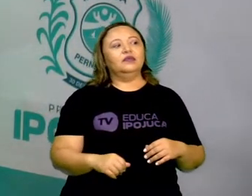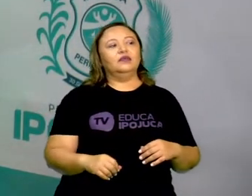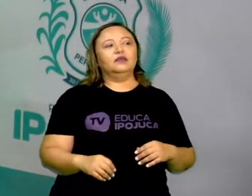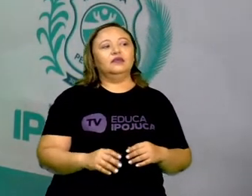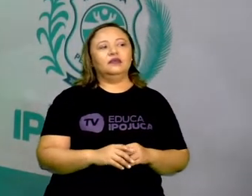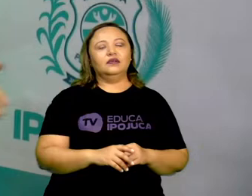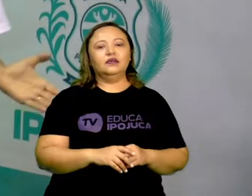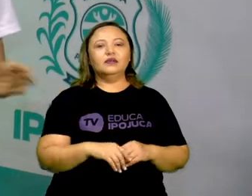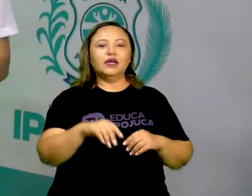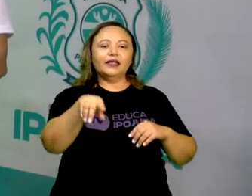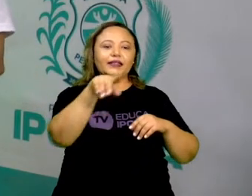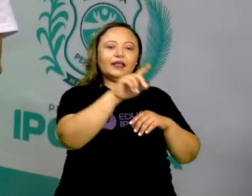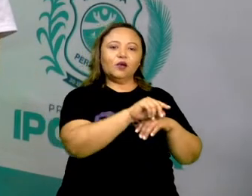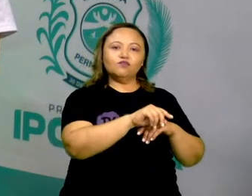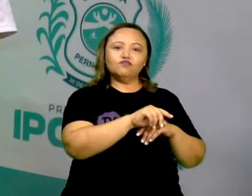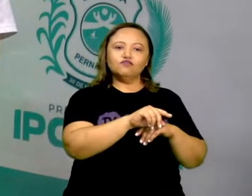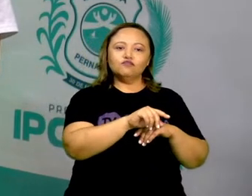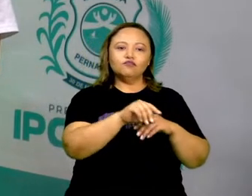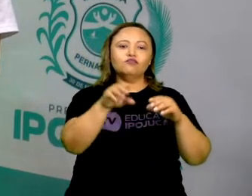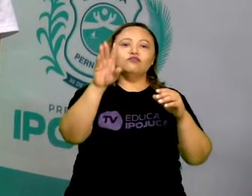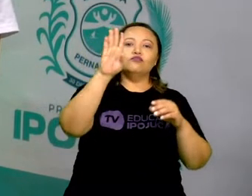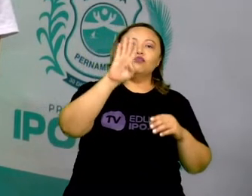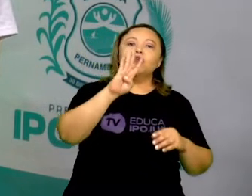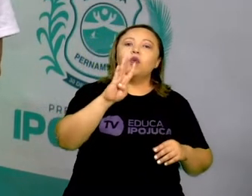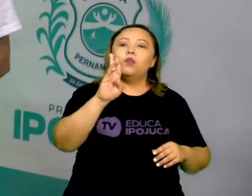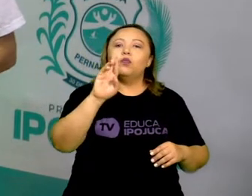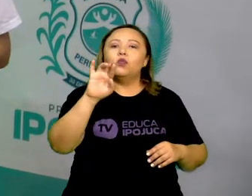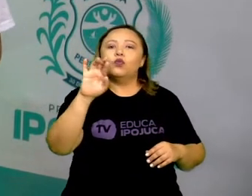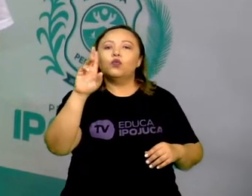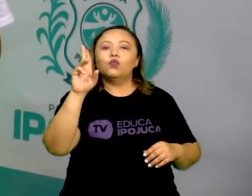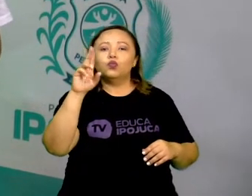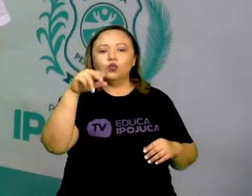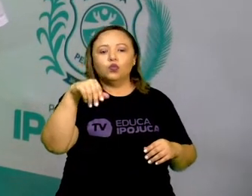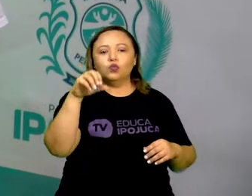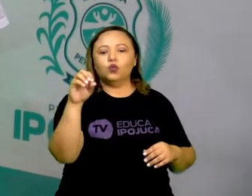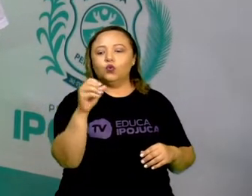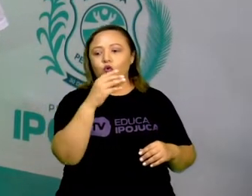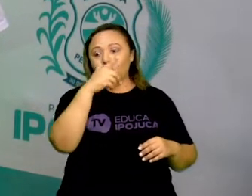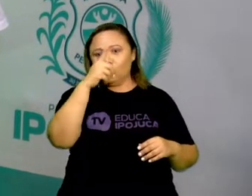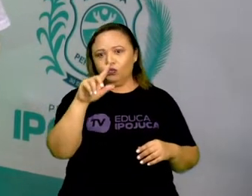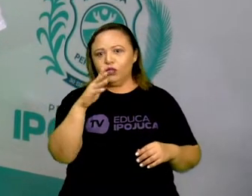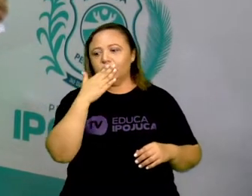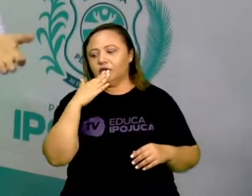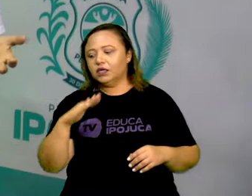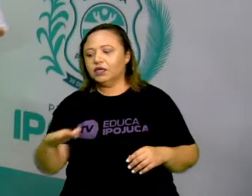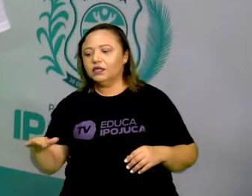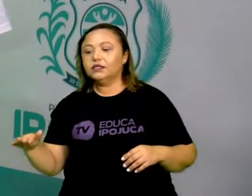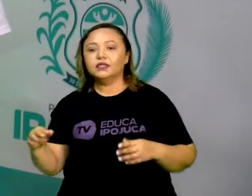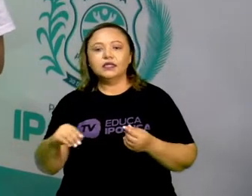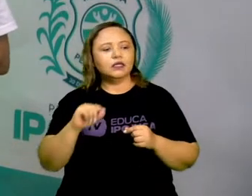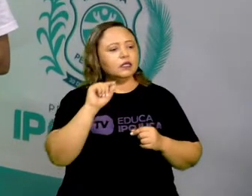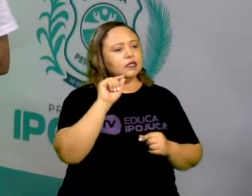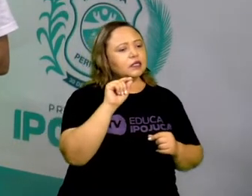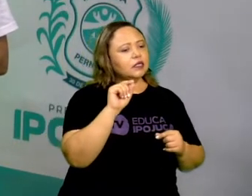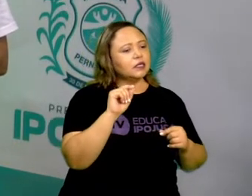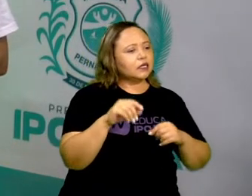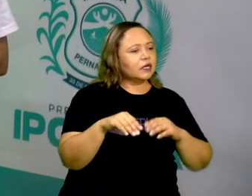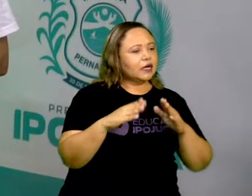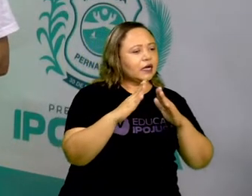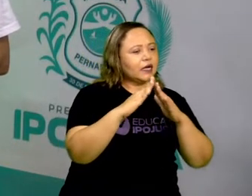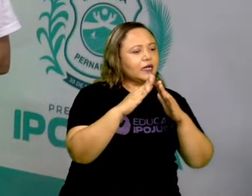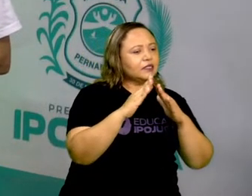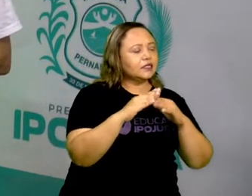Artes, número 90. Se essa Rua das Artes, se ela for muito grande, eu vou ter que andar